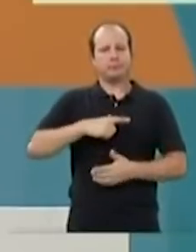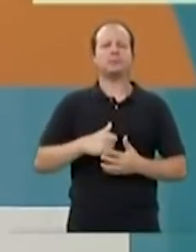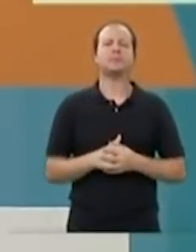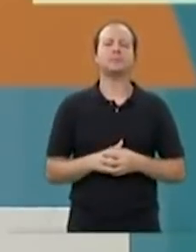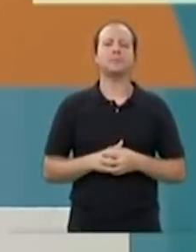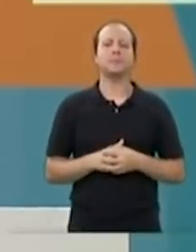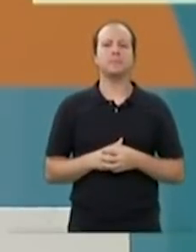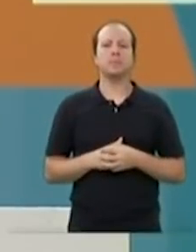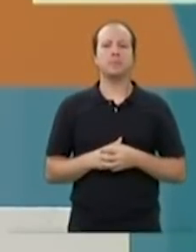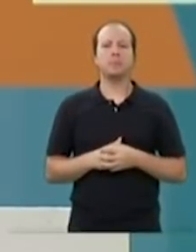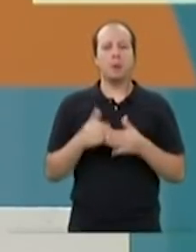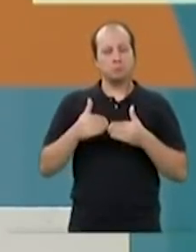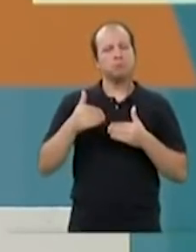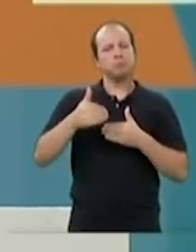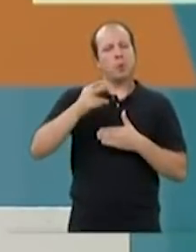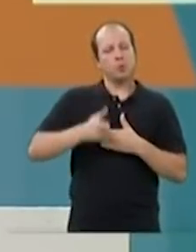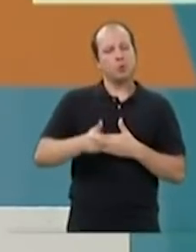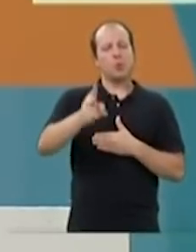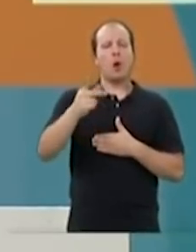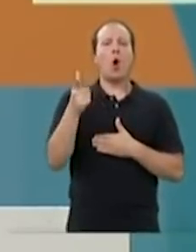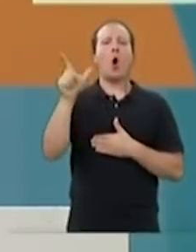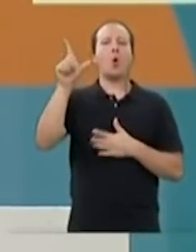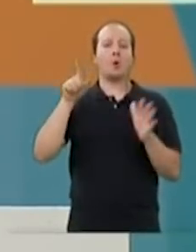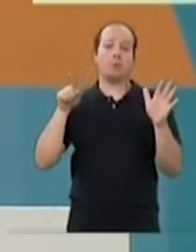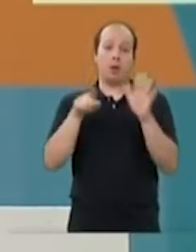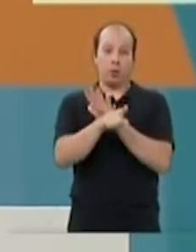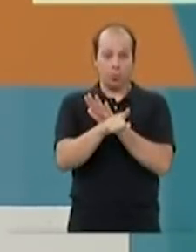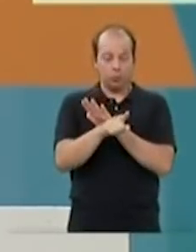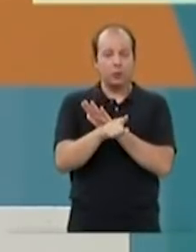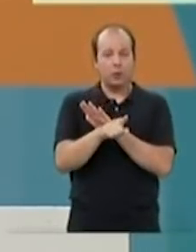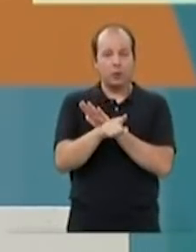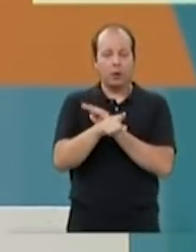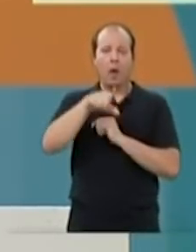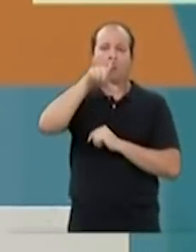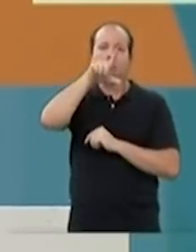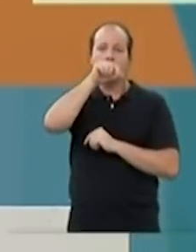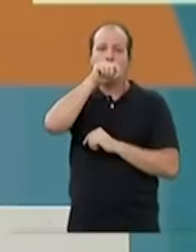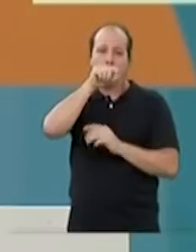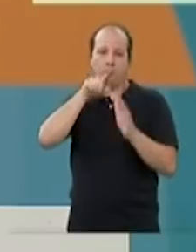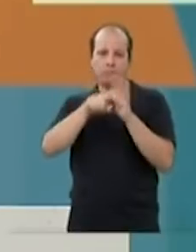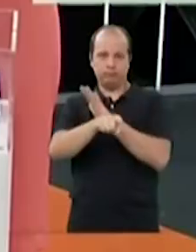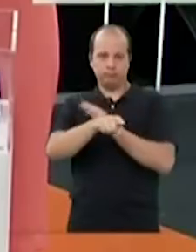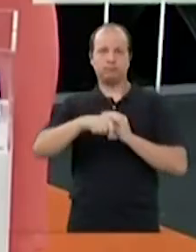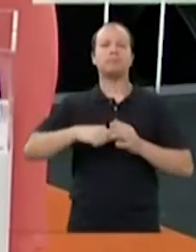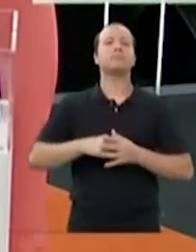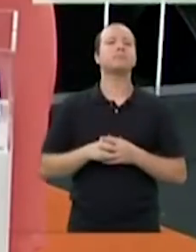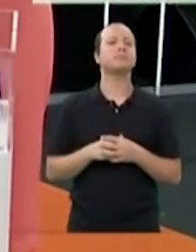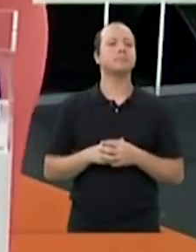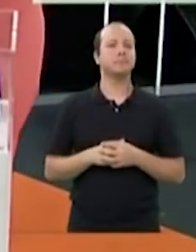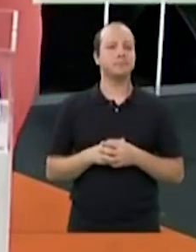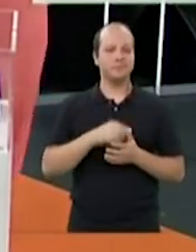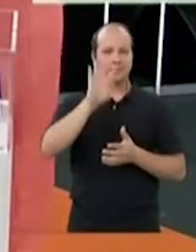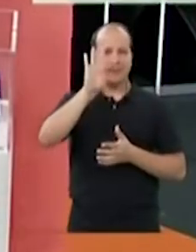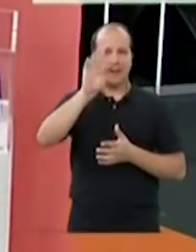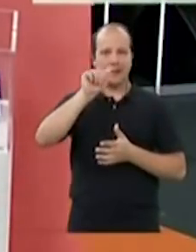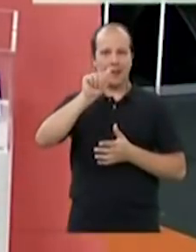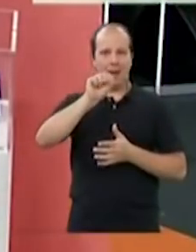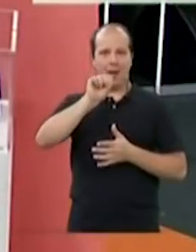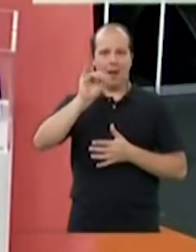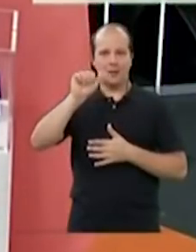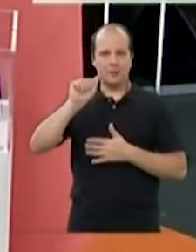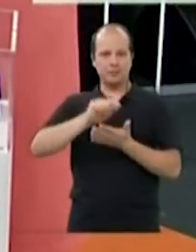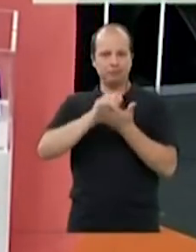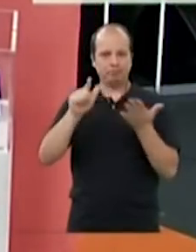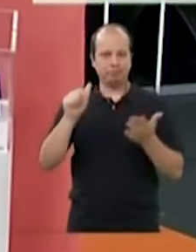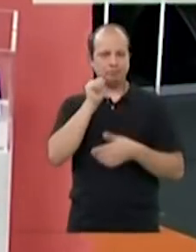E prosseguimos com outra pergunta enviada pelo Twitter. Tessian. A terceira